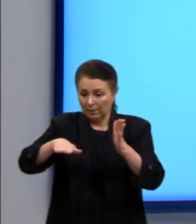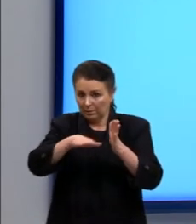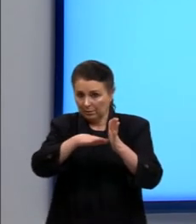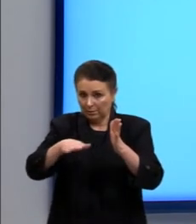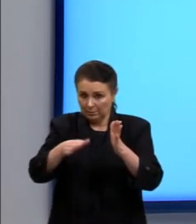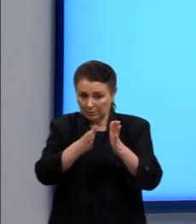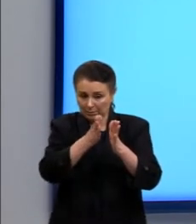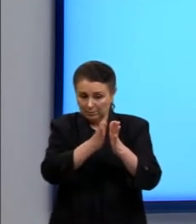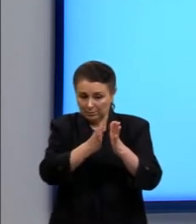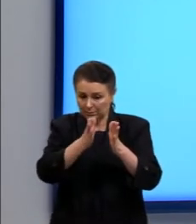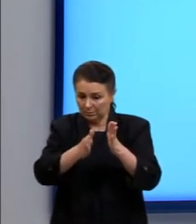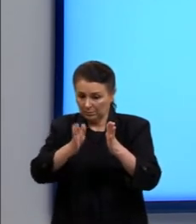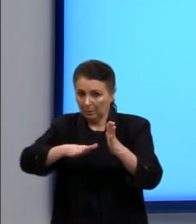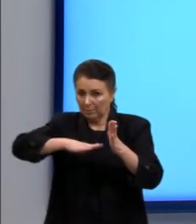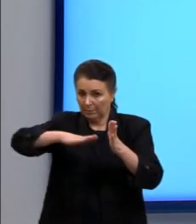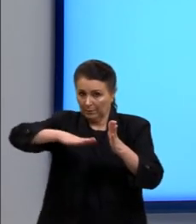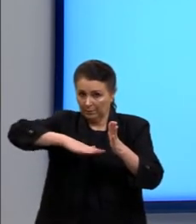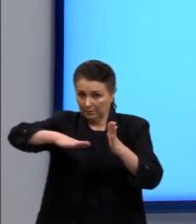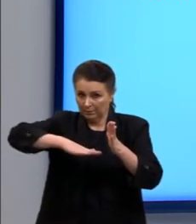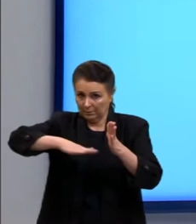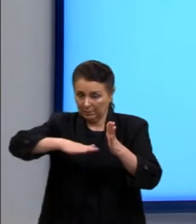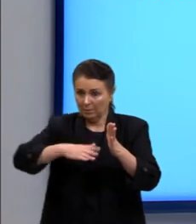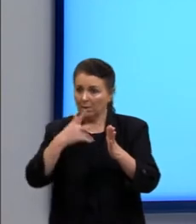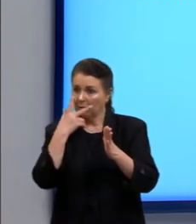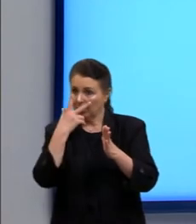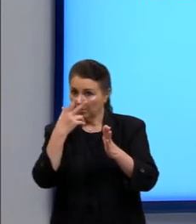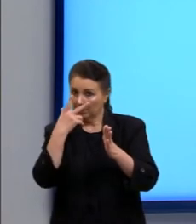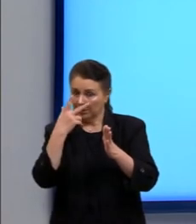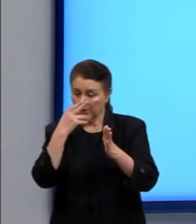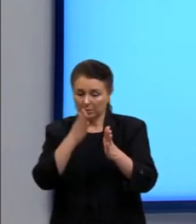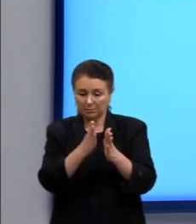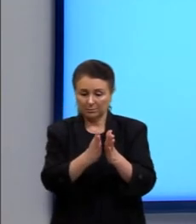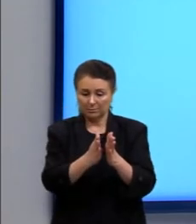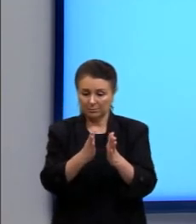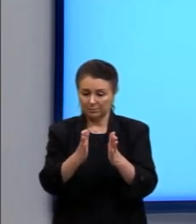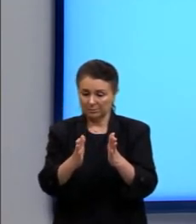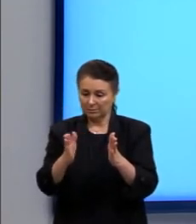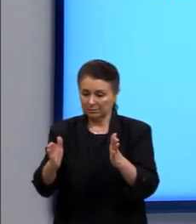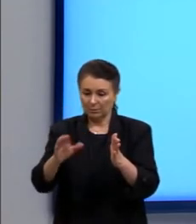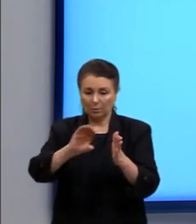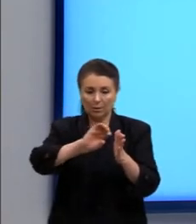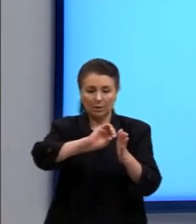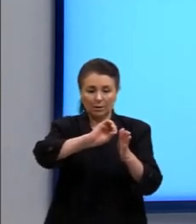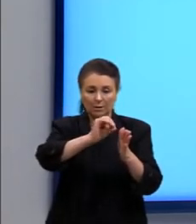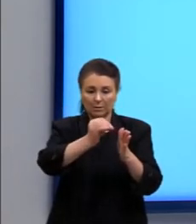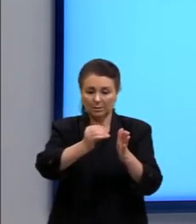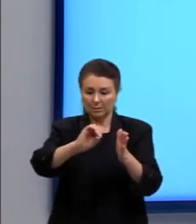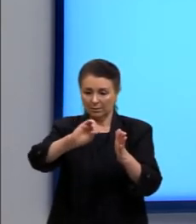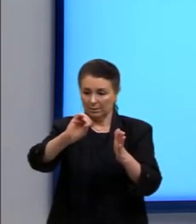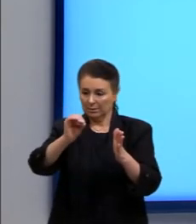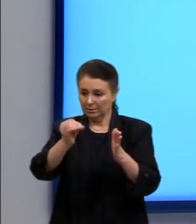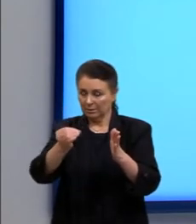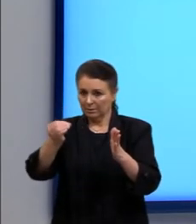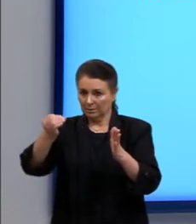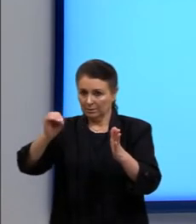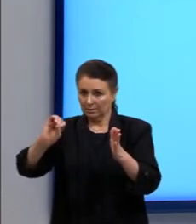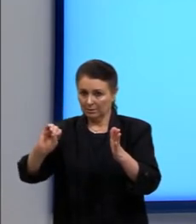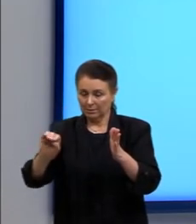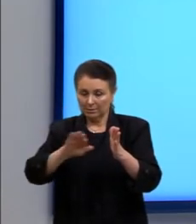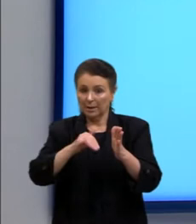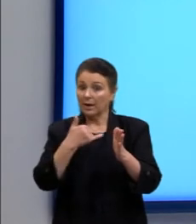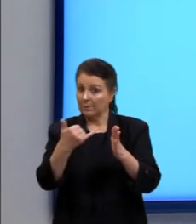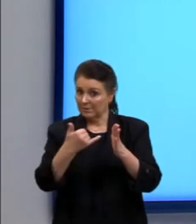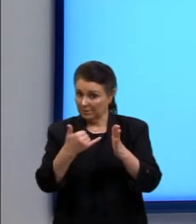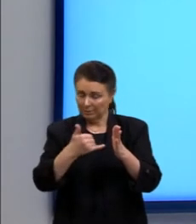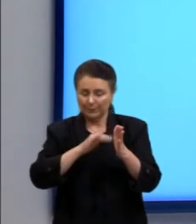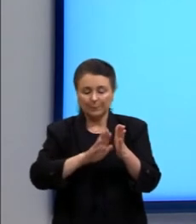plana, né, assim, parecida com a nossa onda do mar. Ela não é totalmente plana, né, gente? É só um exemplo.